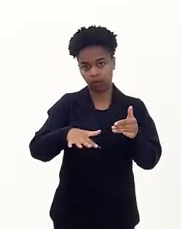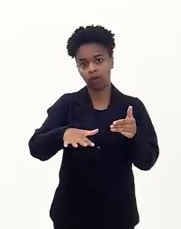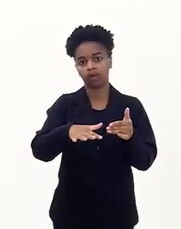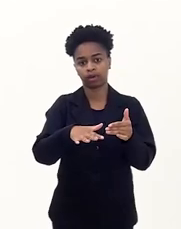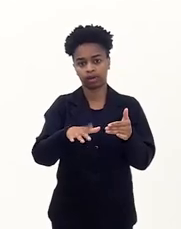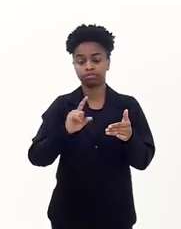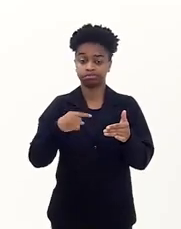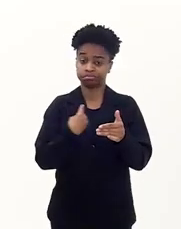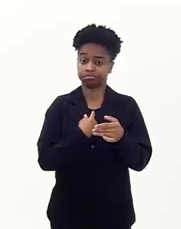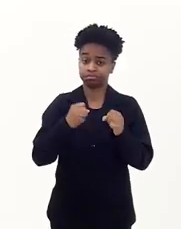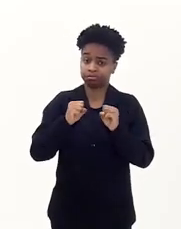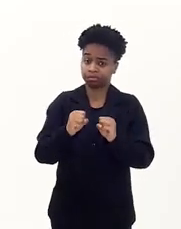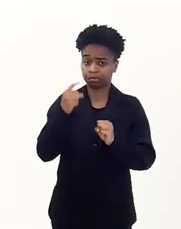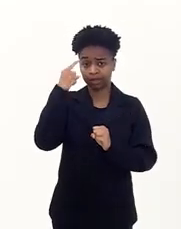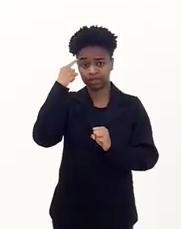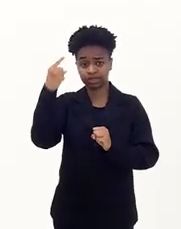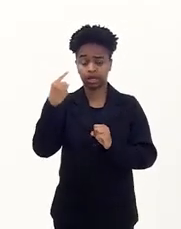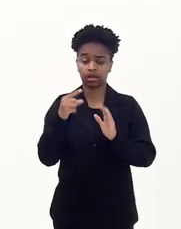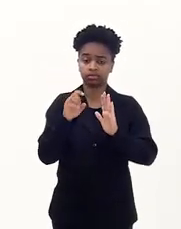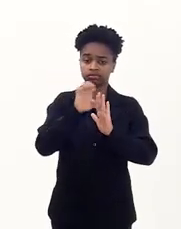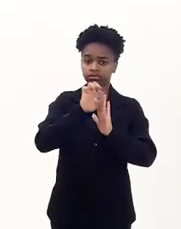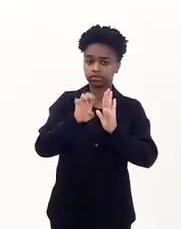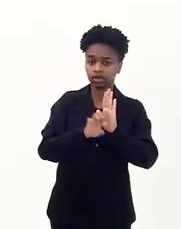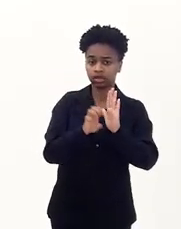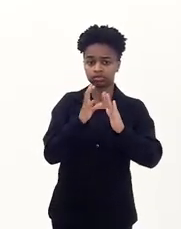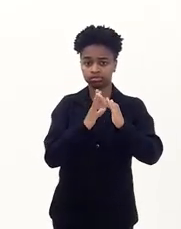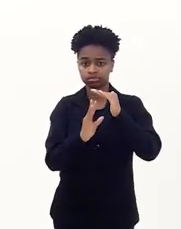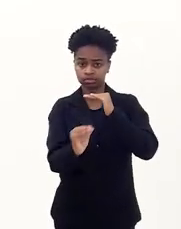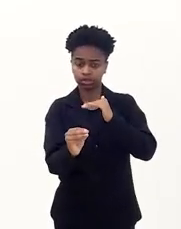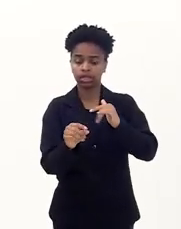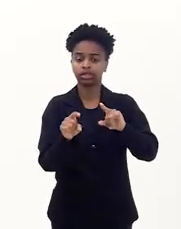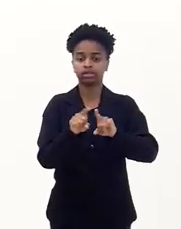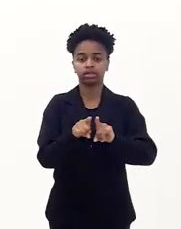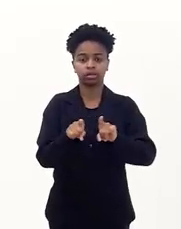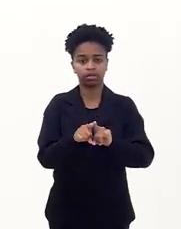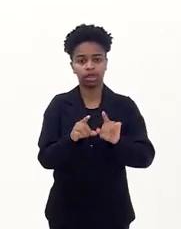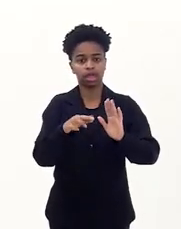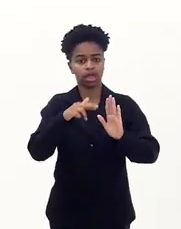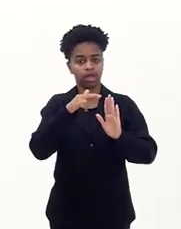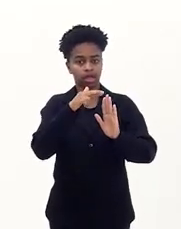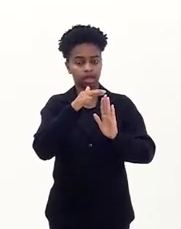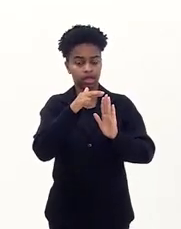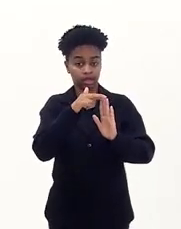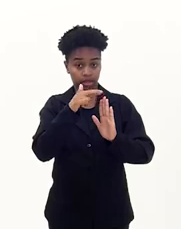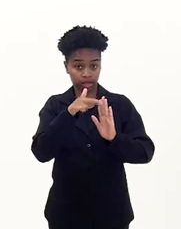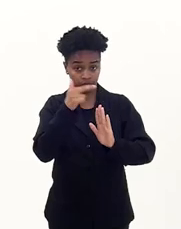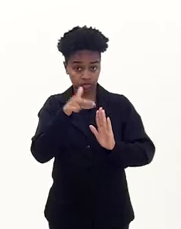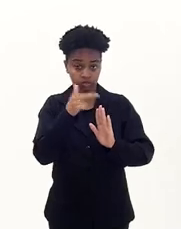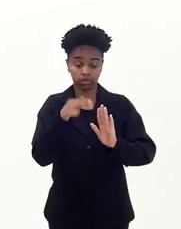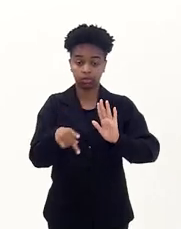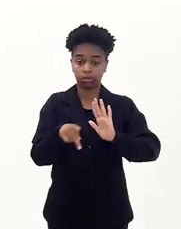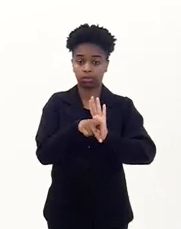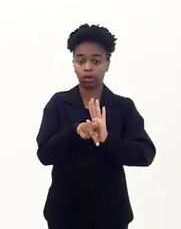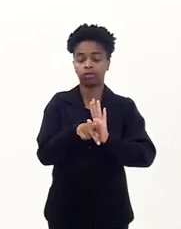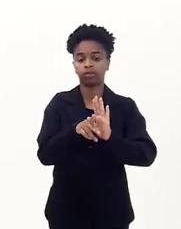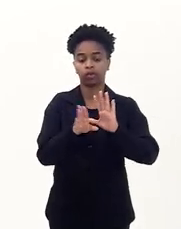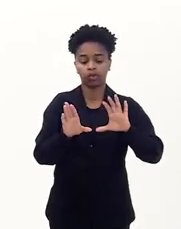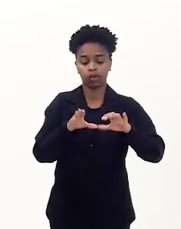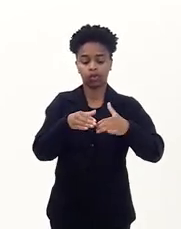pensar no Estatuto dos Refugiados. Tem também as resoluções normativas do